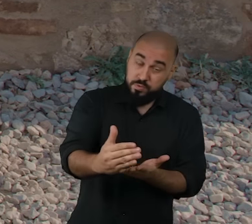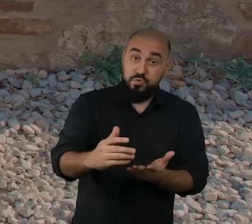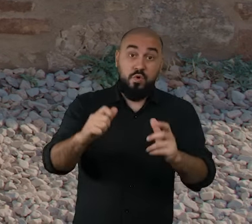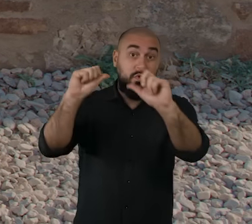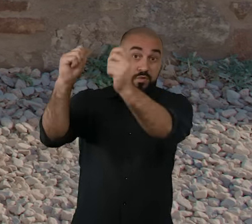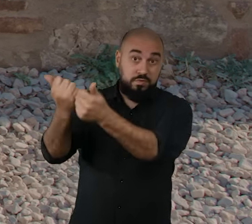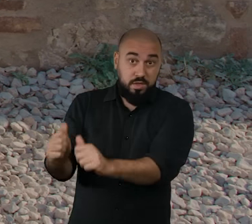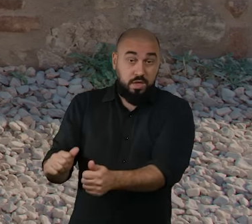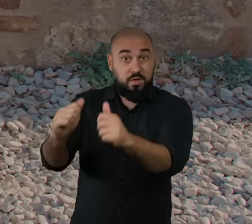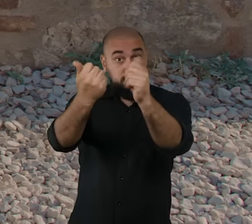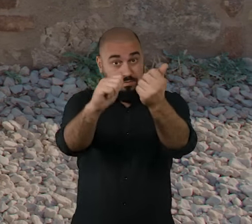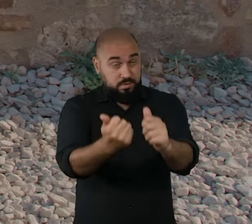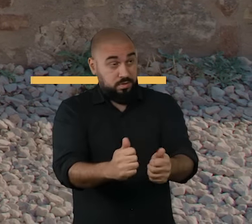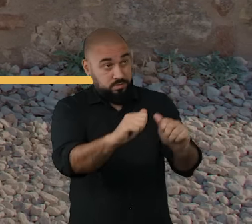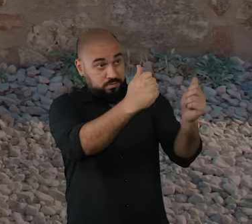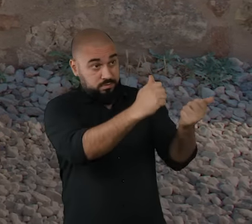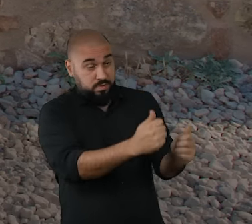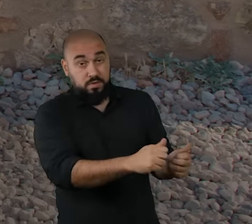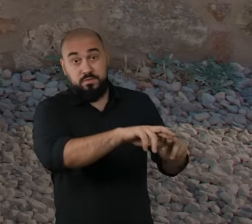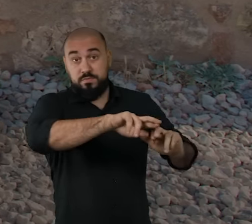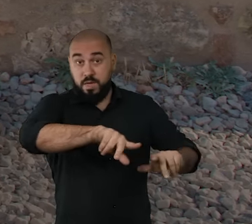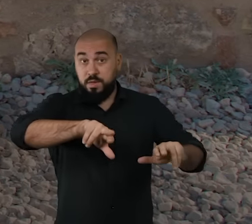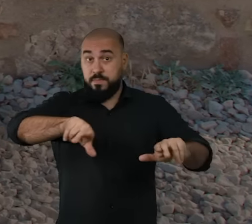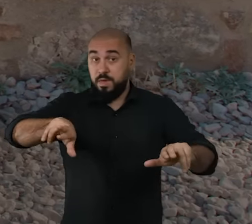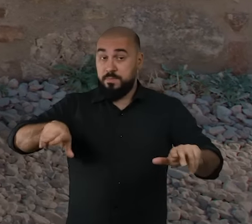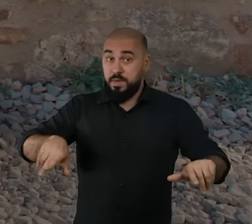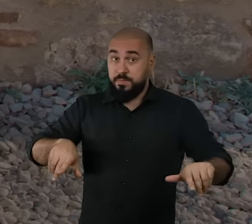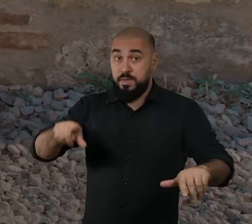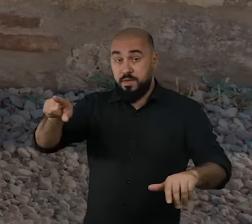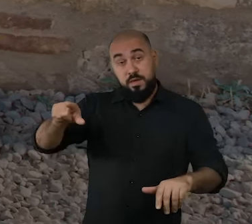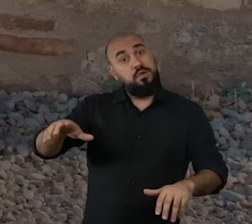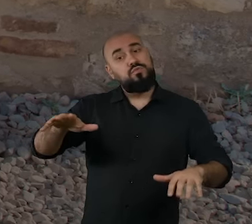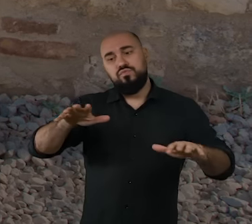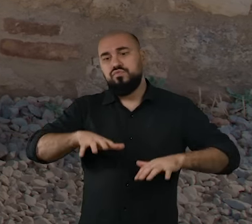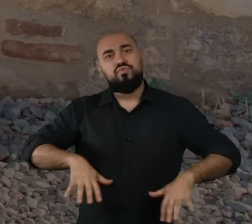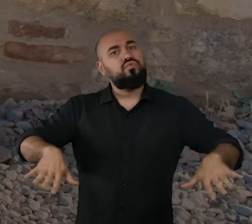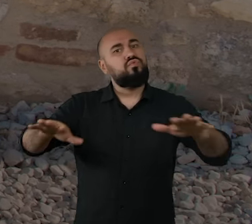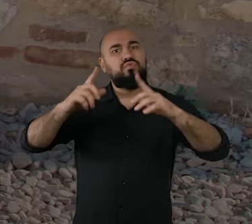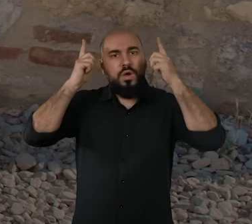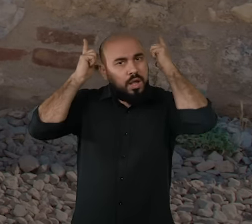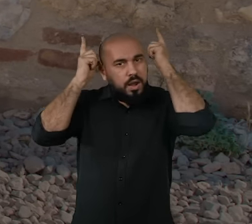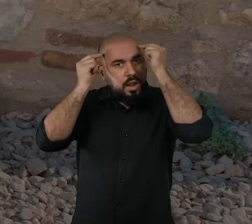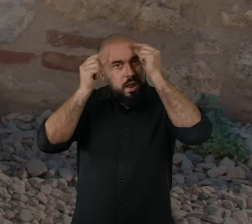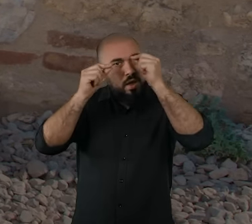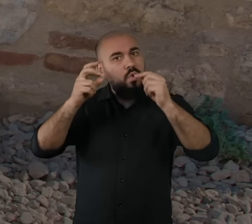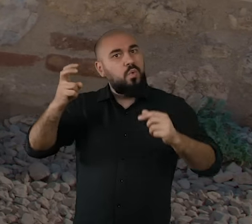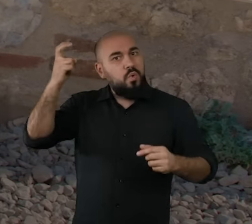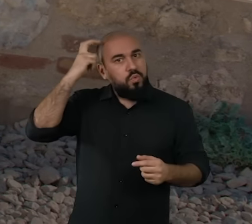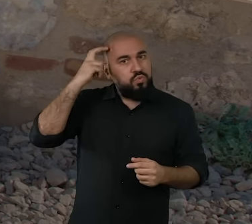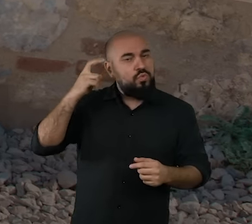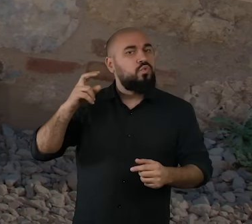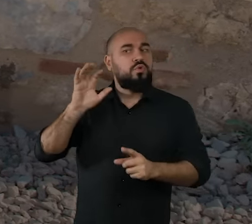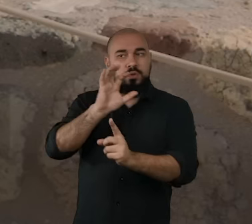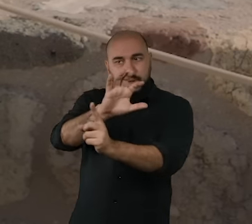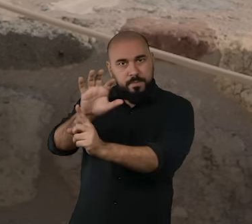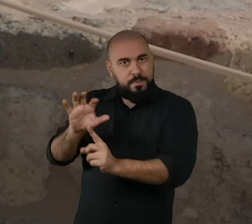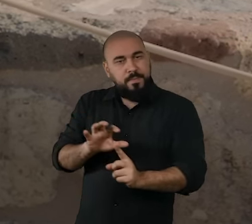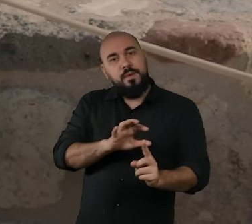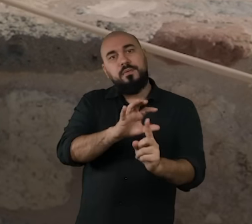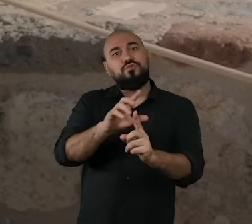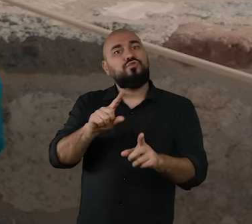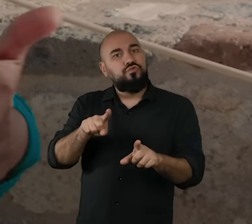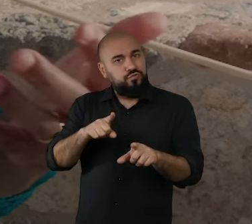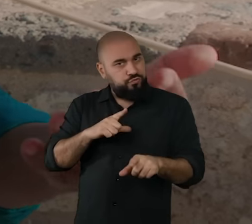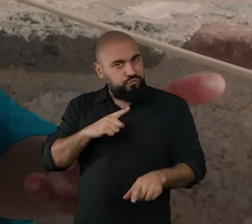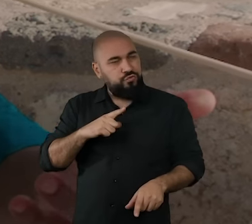Olimpo, depois do período homérico, continuaram dominando toda a cultura dos gregos durante o chamado período arcaico. Quando